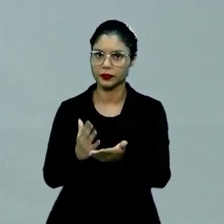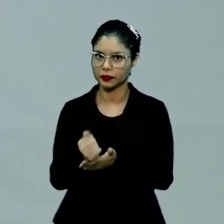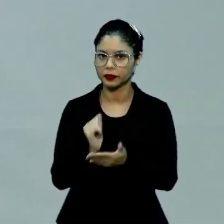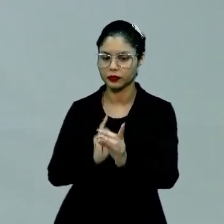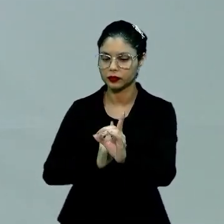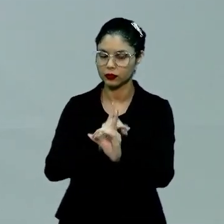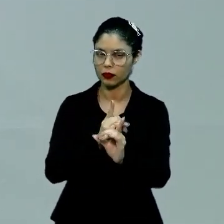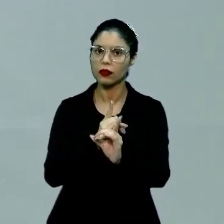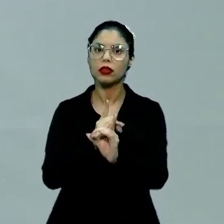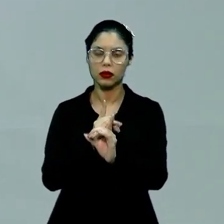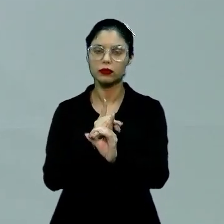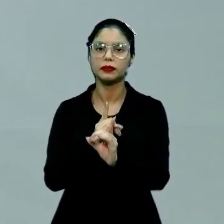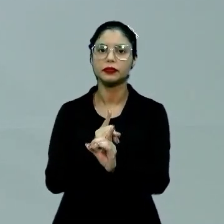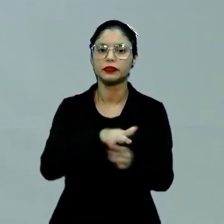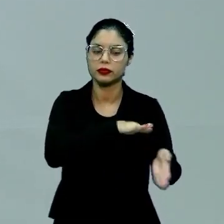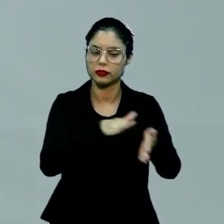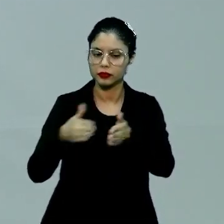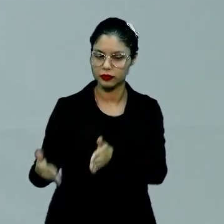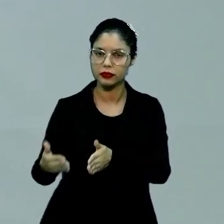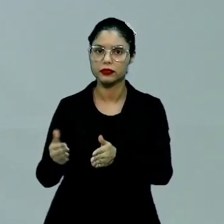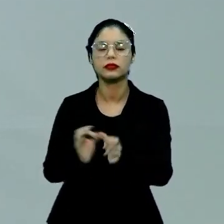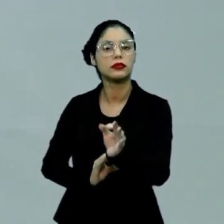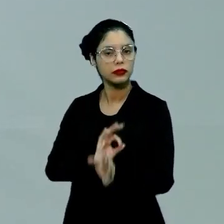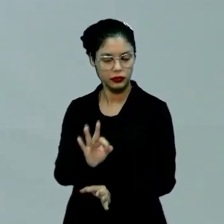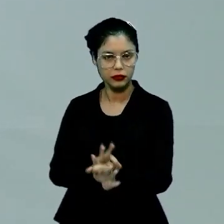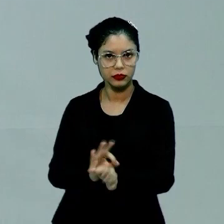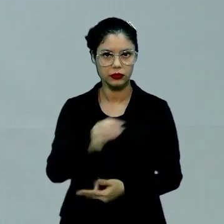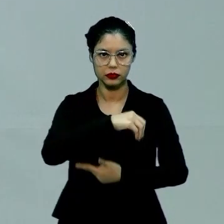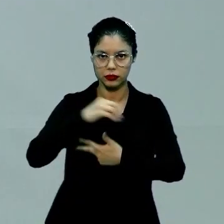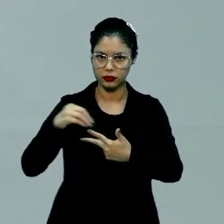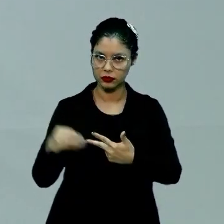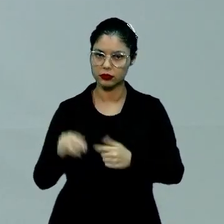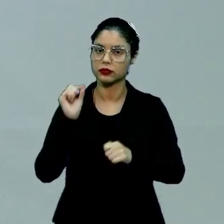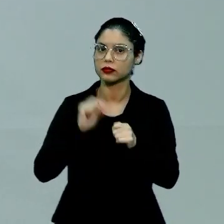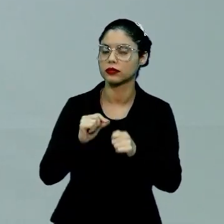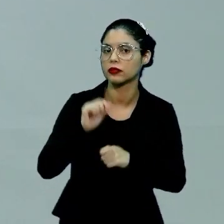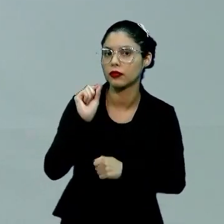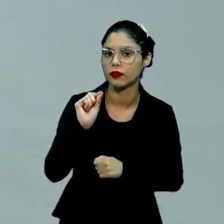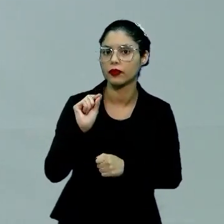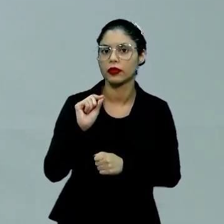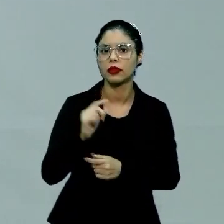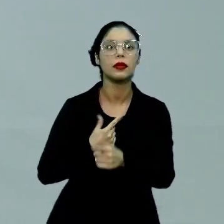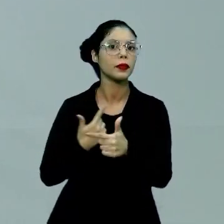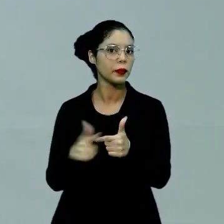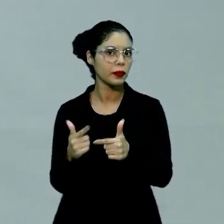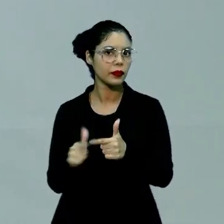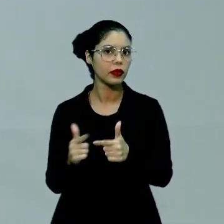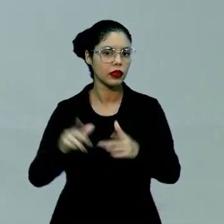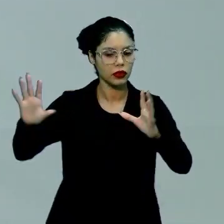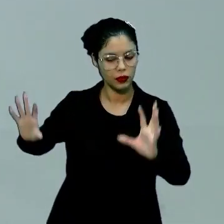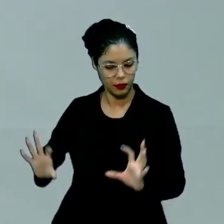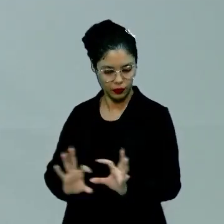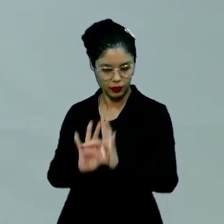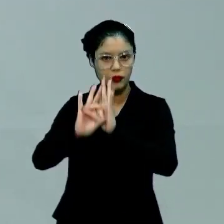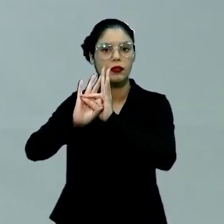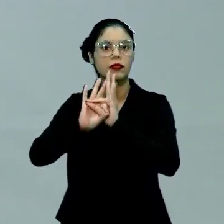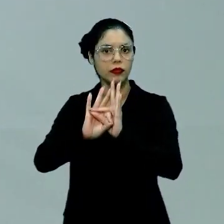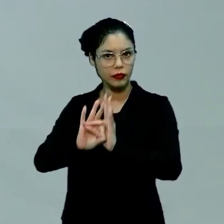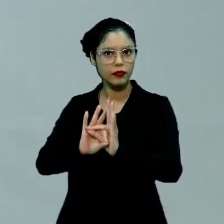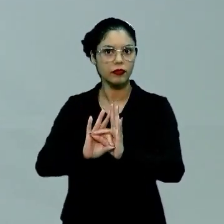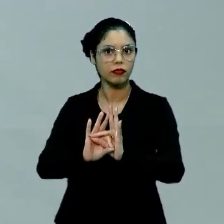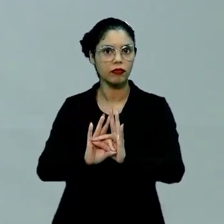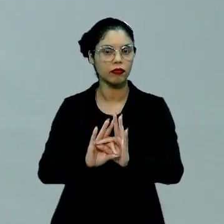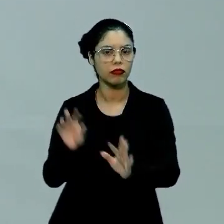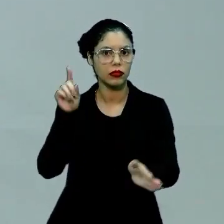identificar aqui nessa parte e preparar a gente para o Enem, que é fazer a problematização, a correlação. Se chega numa